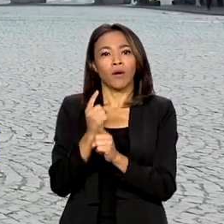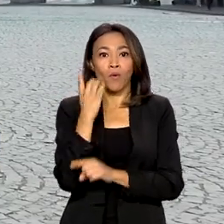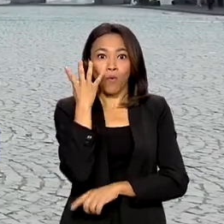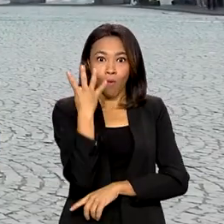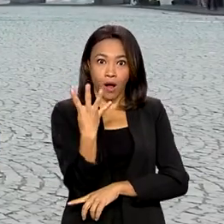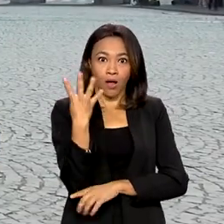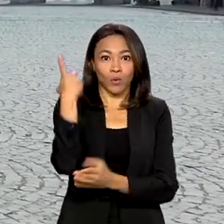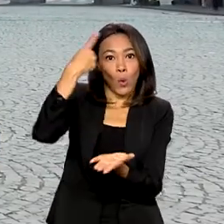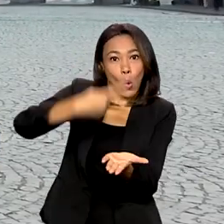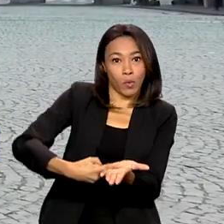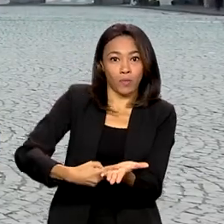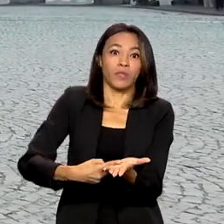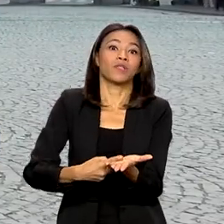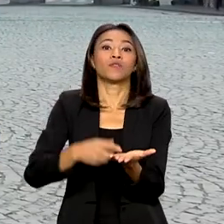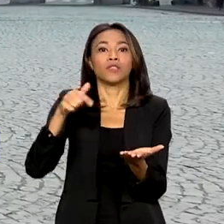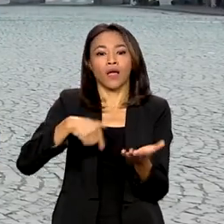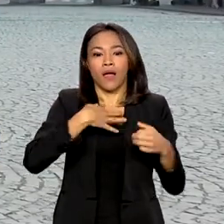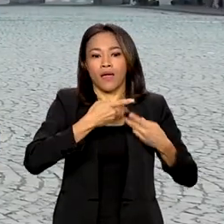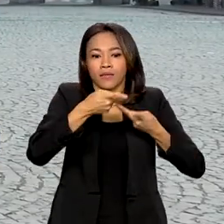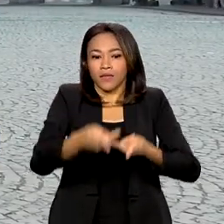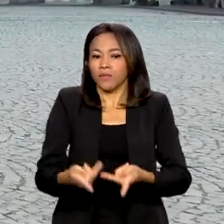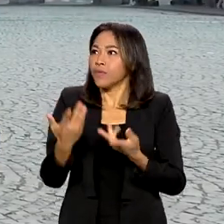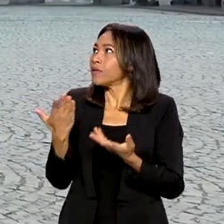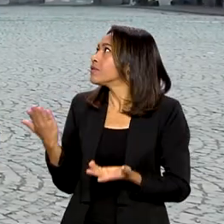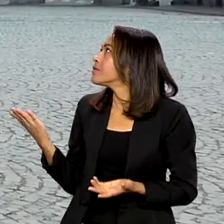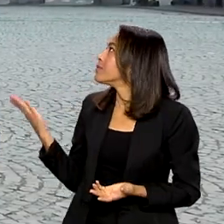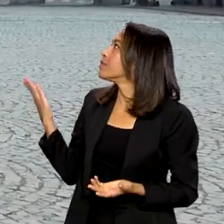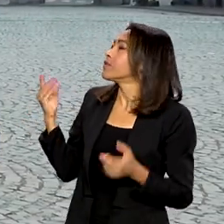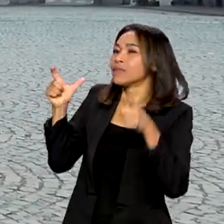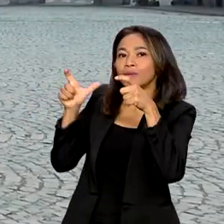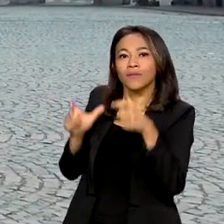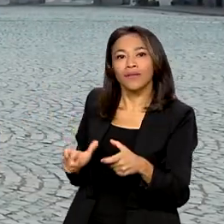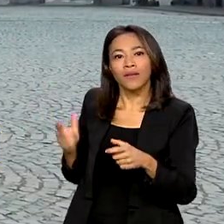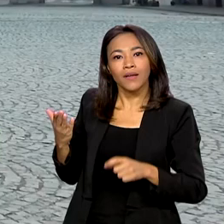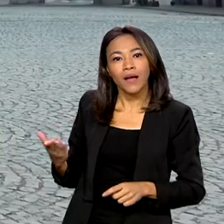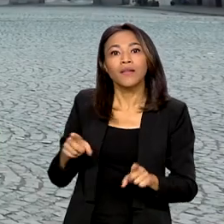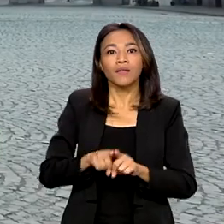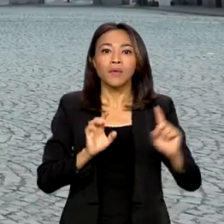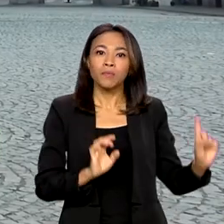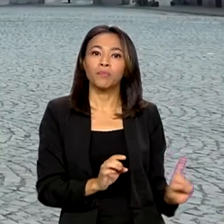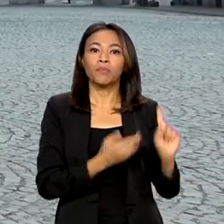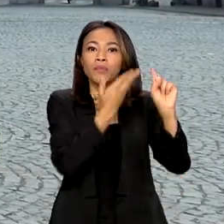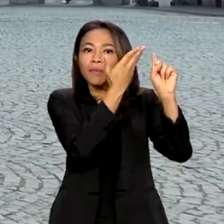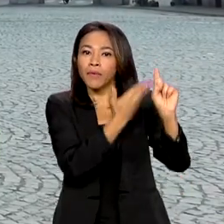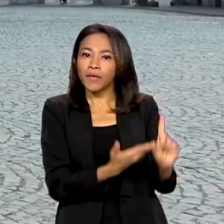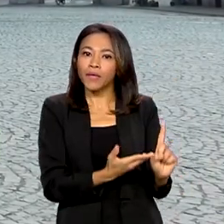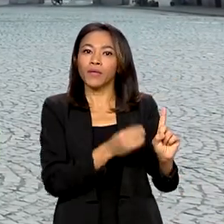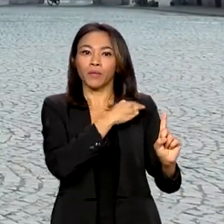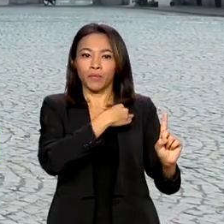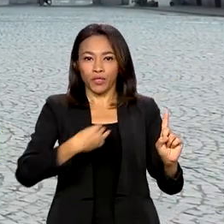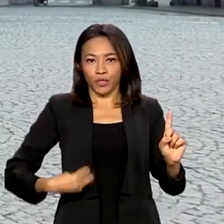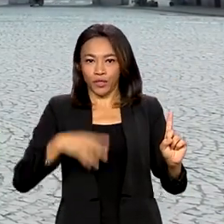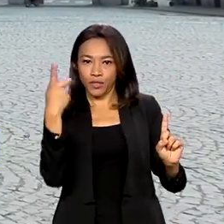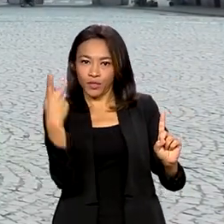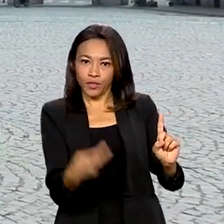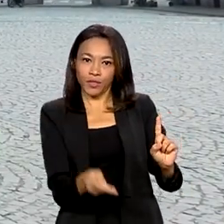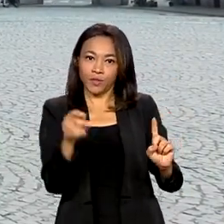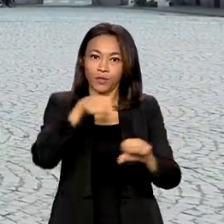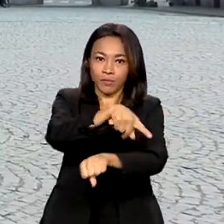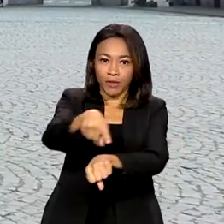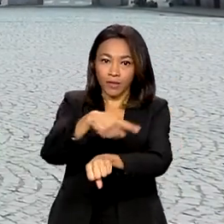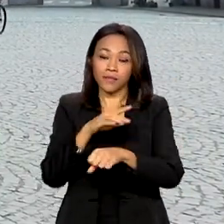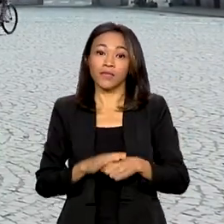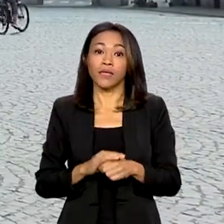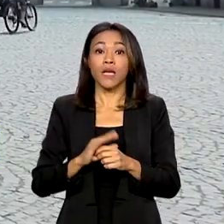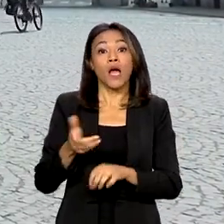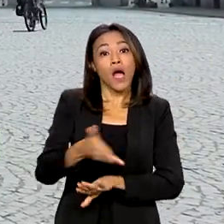oficial. Está sendo recebido aqui no Palácio Real pelo rei belga, Filipe, e também pelo primeiro-ministro, Alexander de Cru. Antes disso,